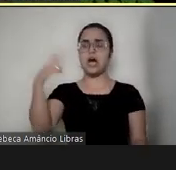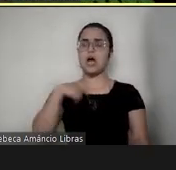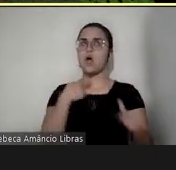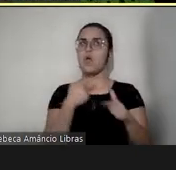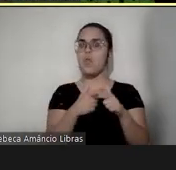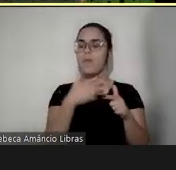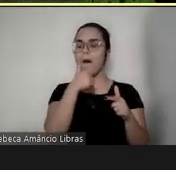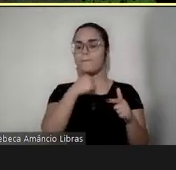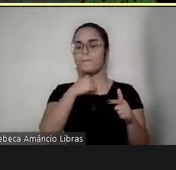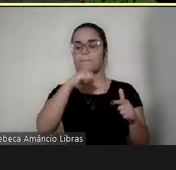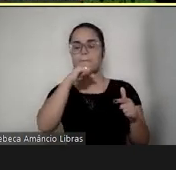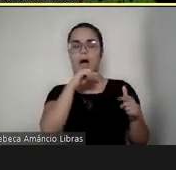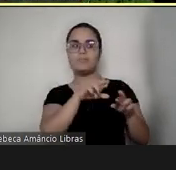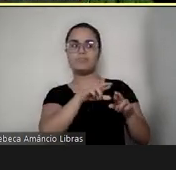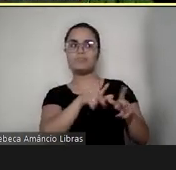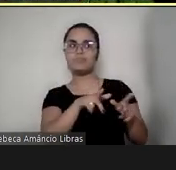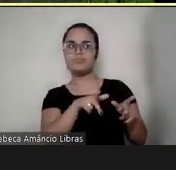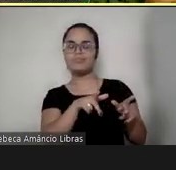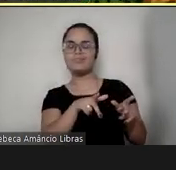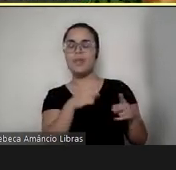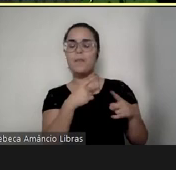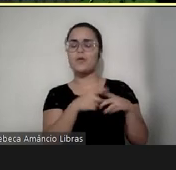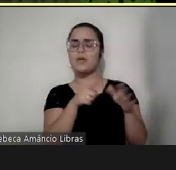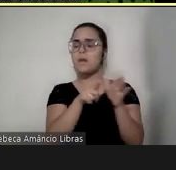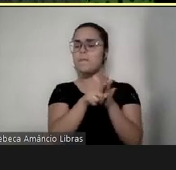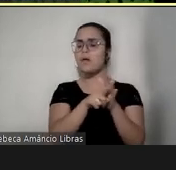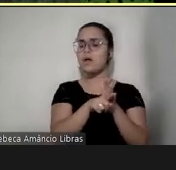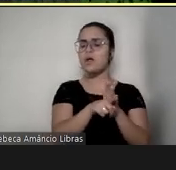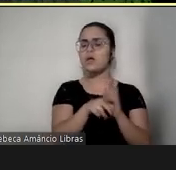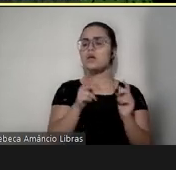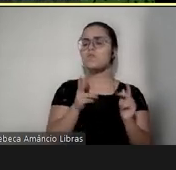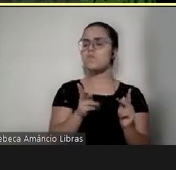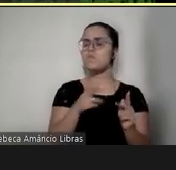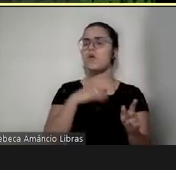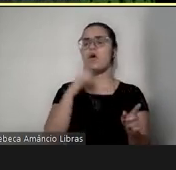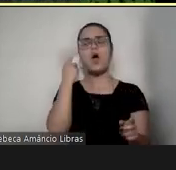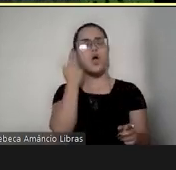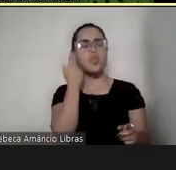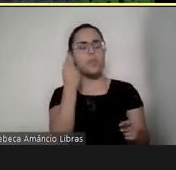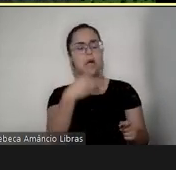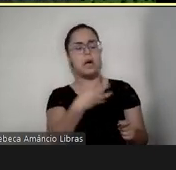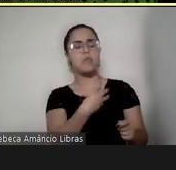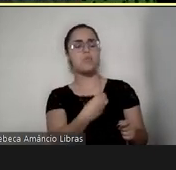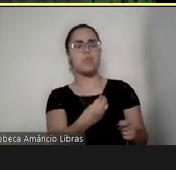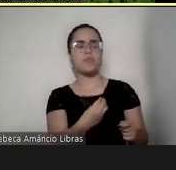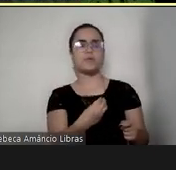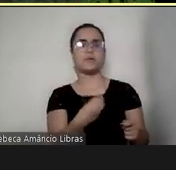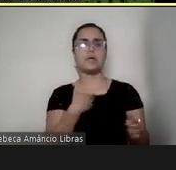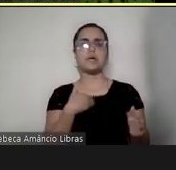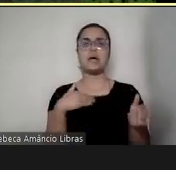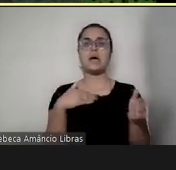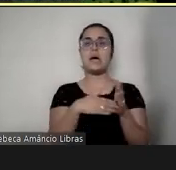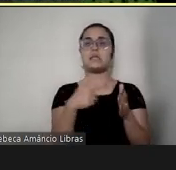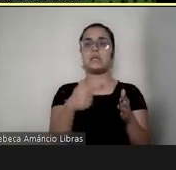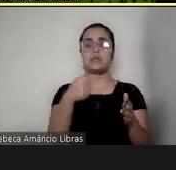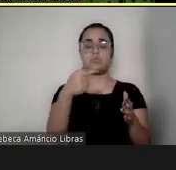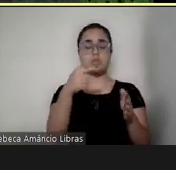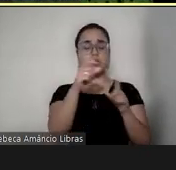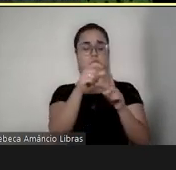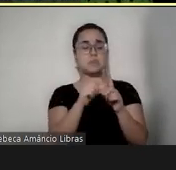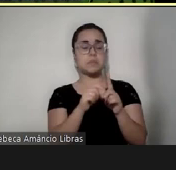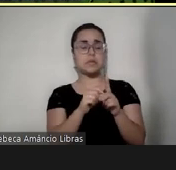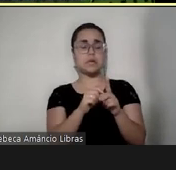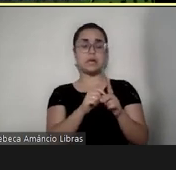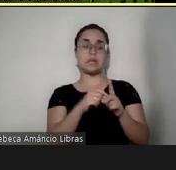porque eu ainda ficava buscando ali uma normalidade com a minha filha, até que com sete meses, ela